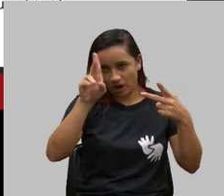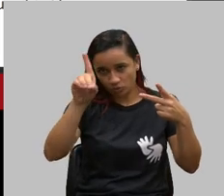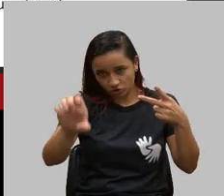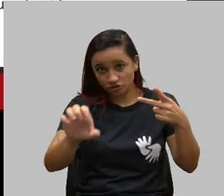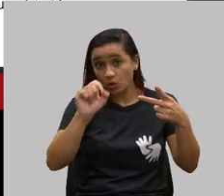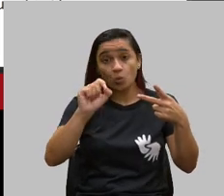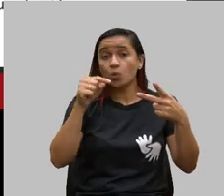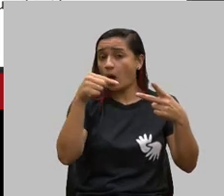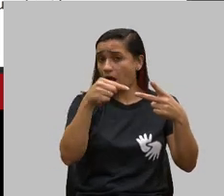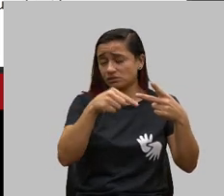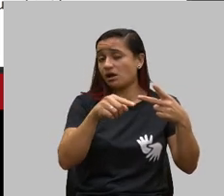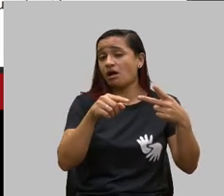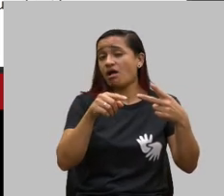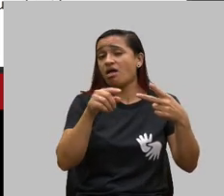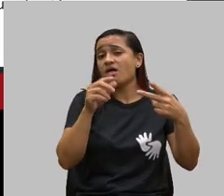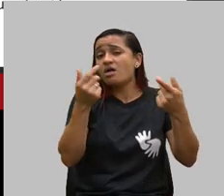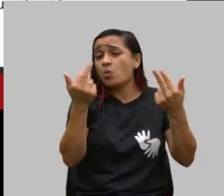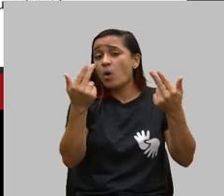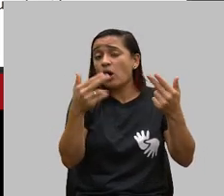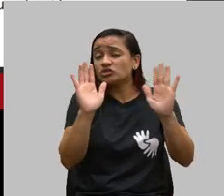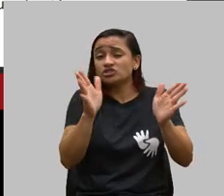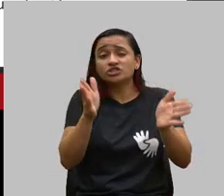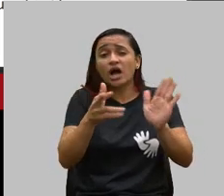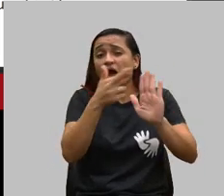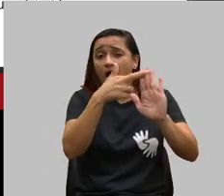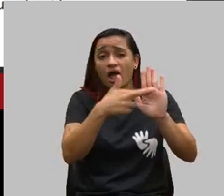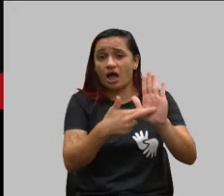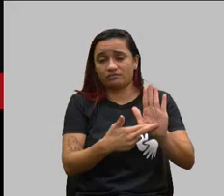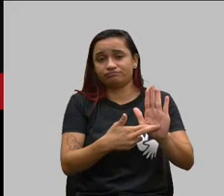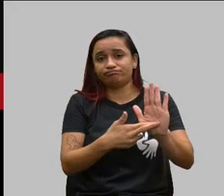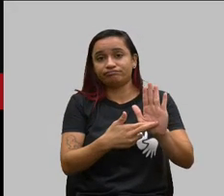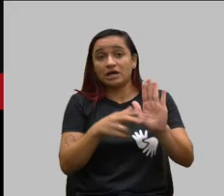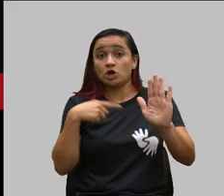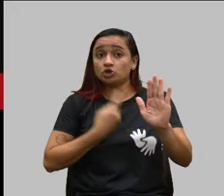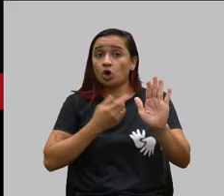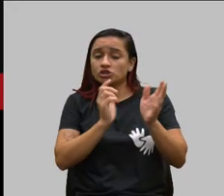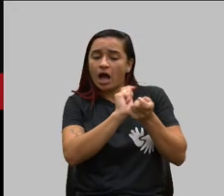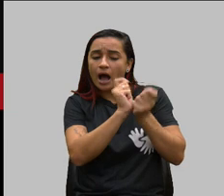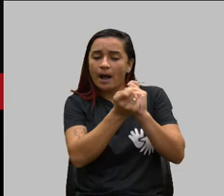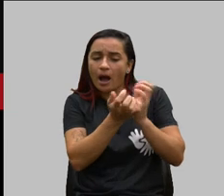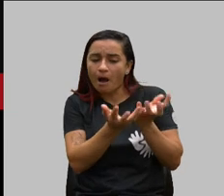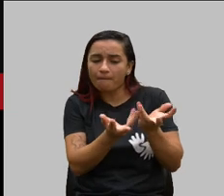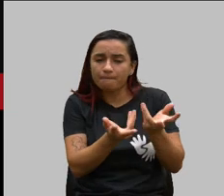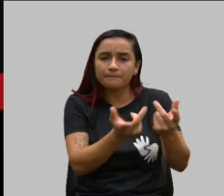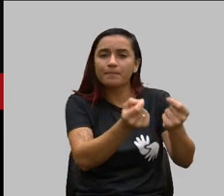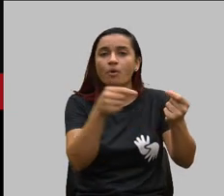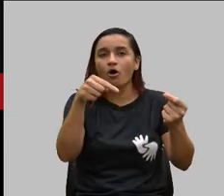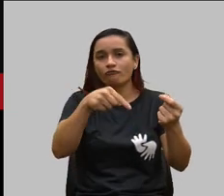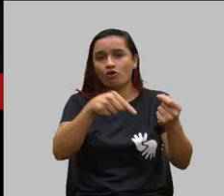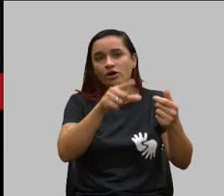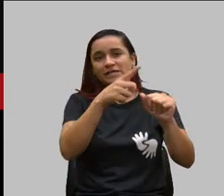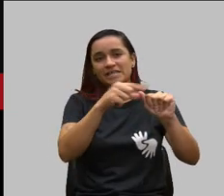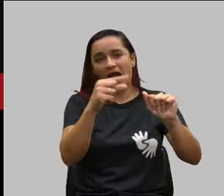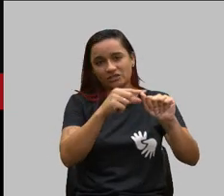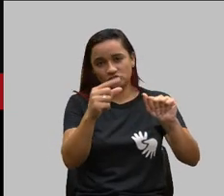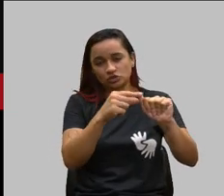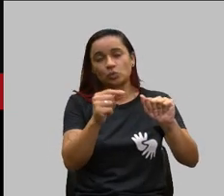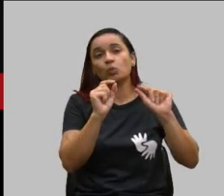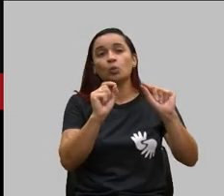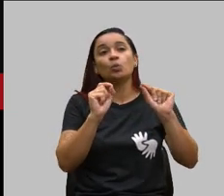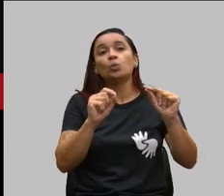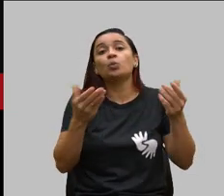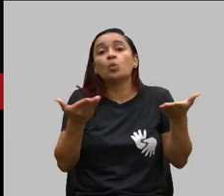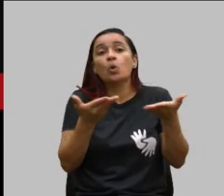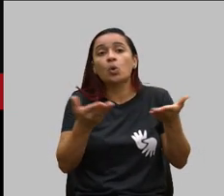regulamentar na verdade aprimorou a regulamentação desse artigo das formas de notificação por